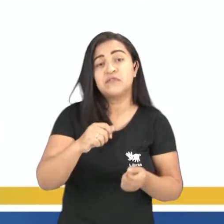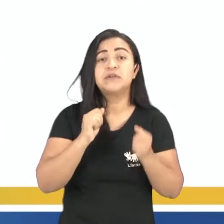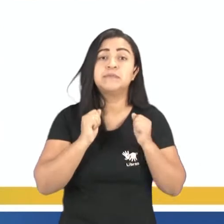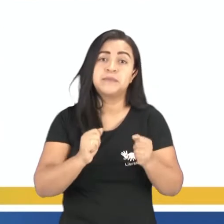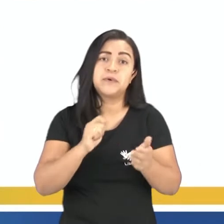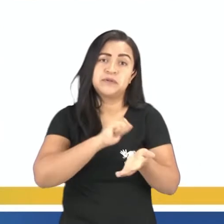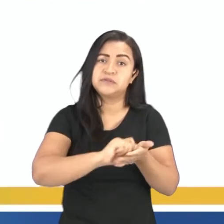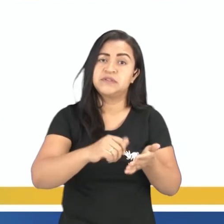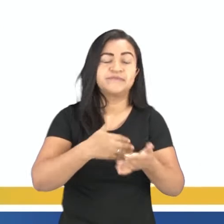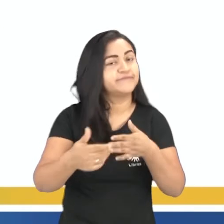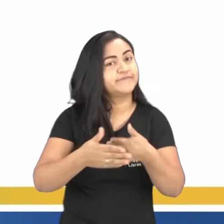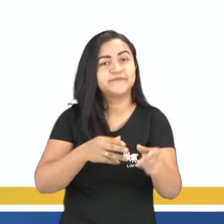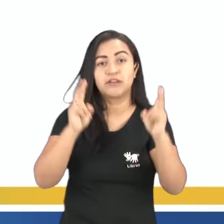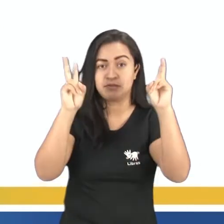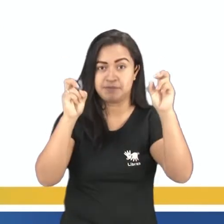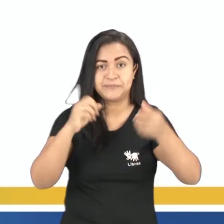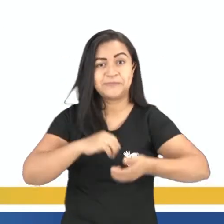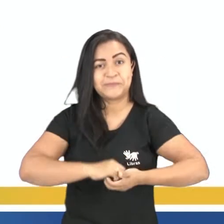conto.